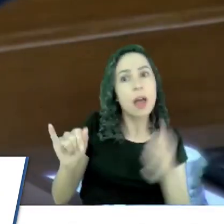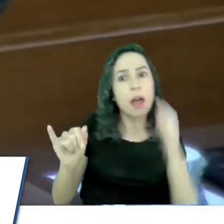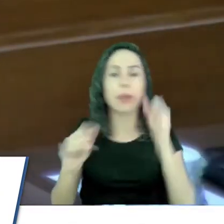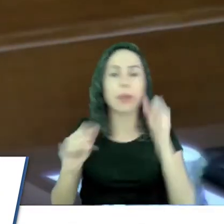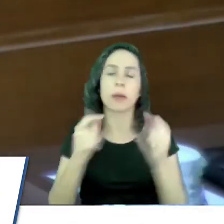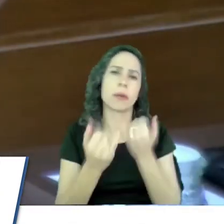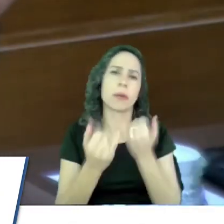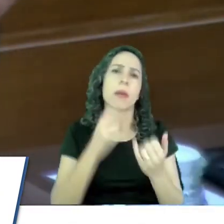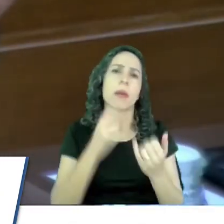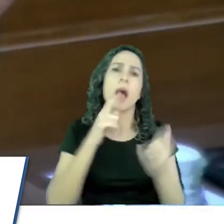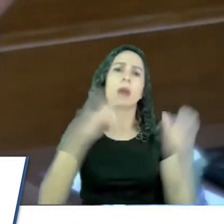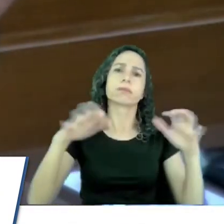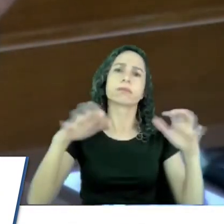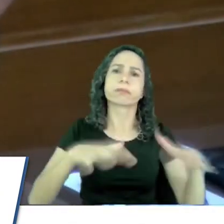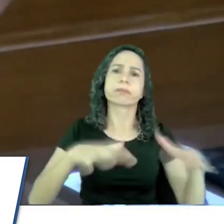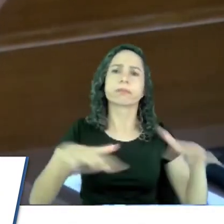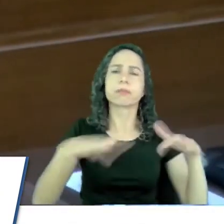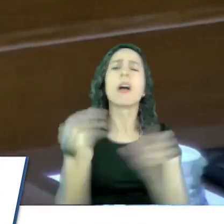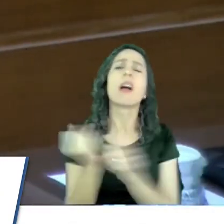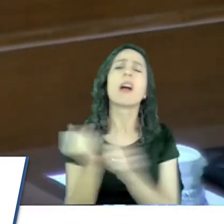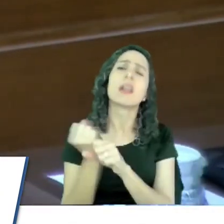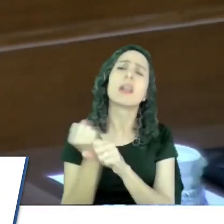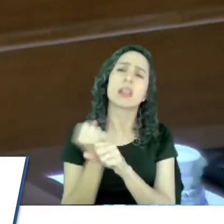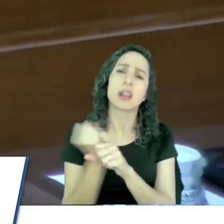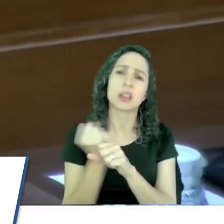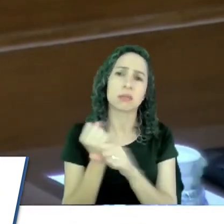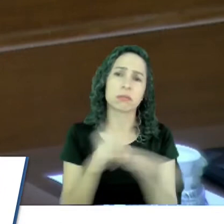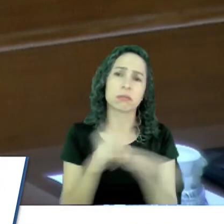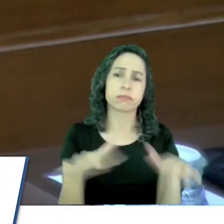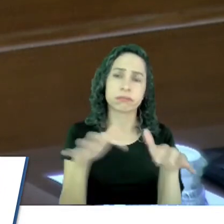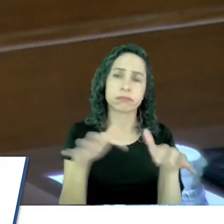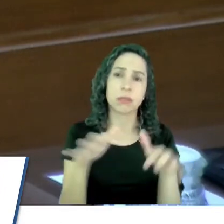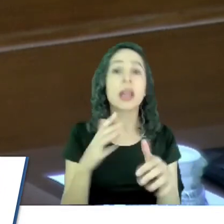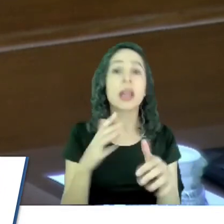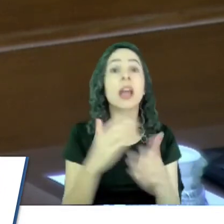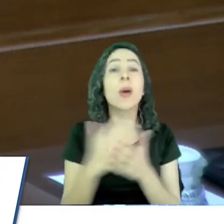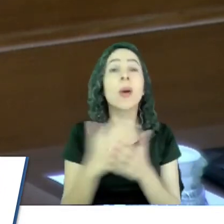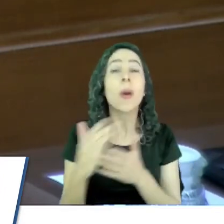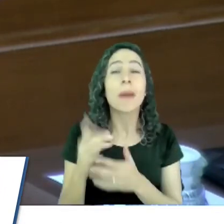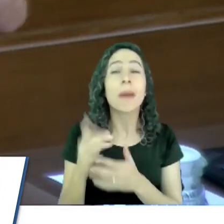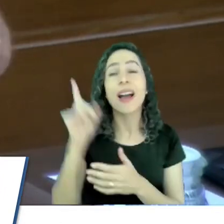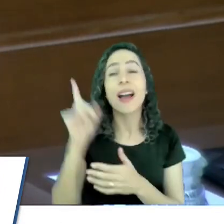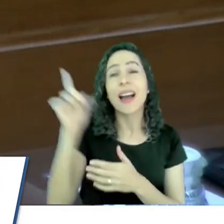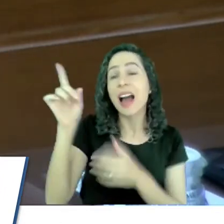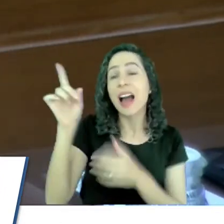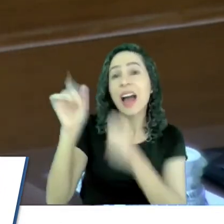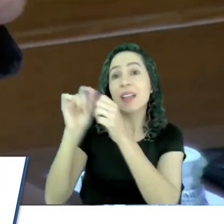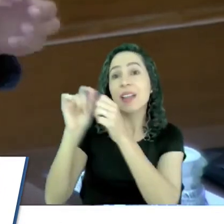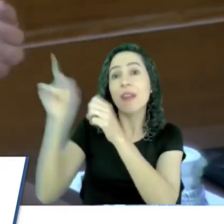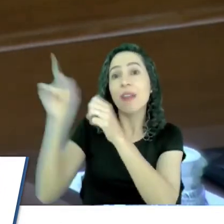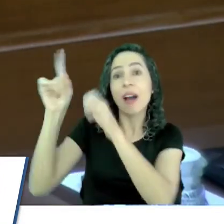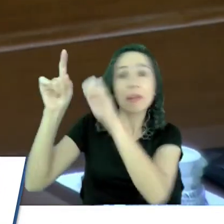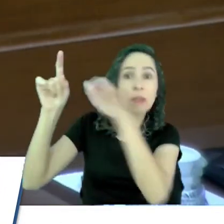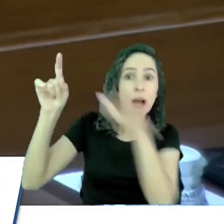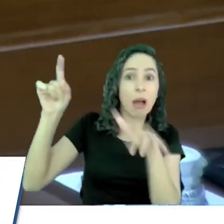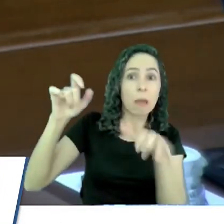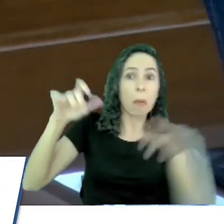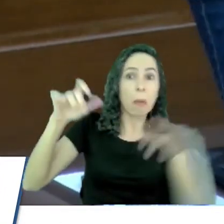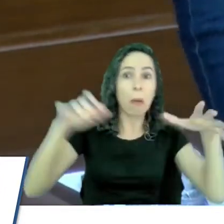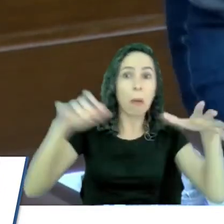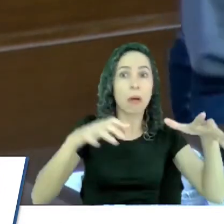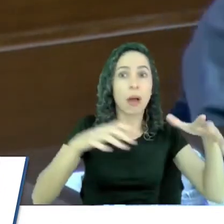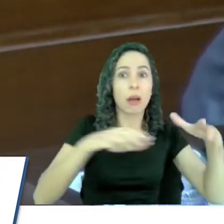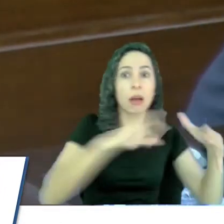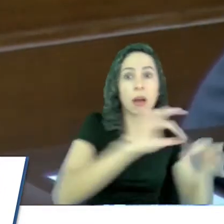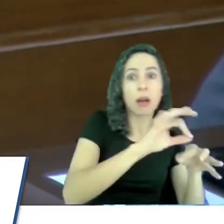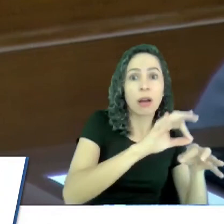quantos anos está isso aí? Mas aí começa lá em cima, não faz os bolsões, estoura lá embaixo e nós vamos e dá emenda e pega